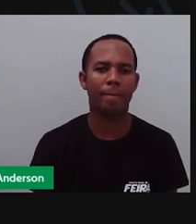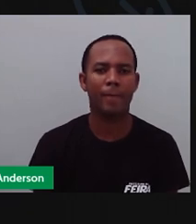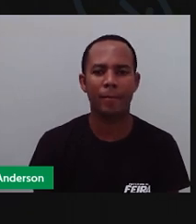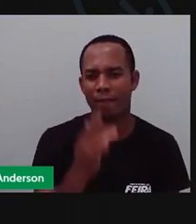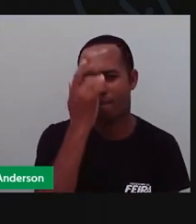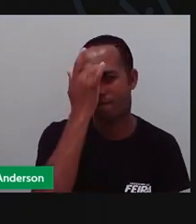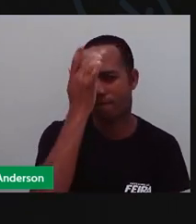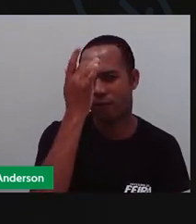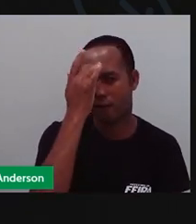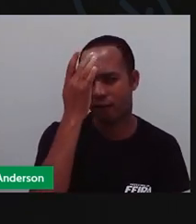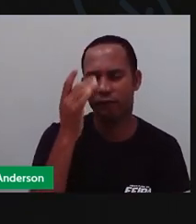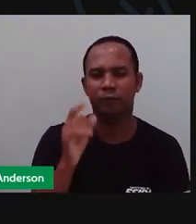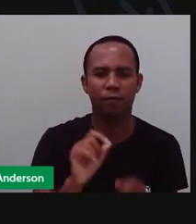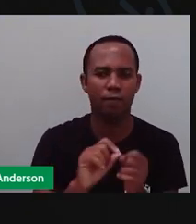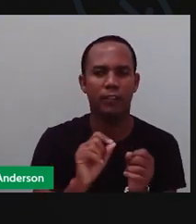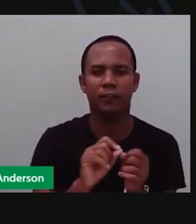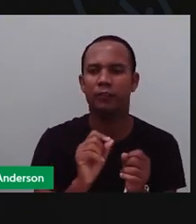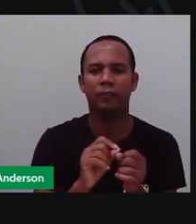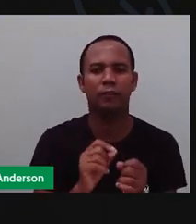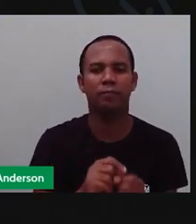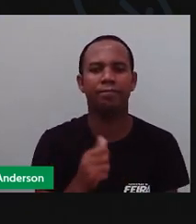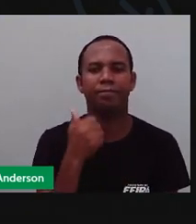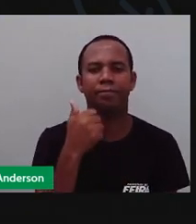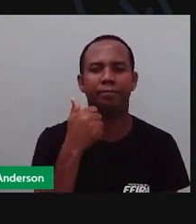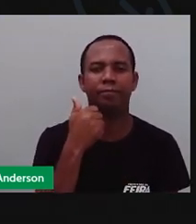Fácil demais de fazer. Você não achou fácil não, Anderson?